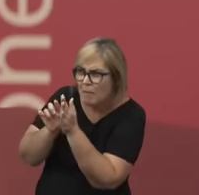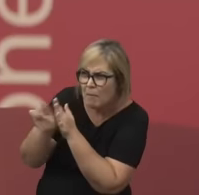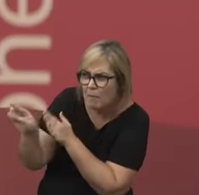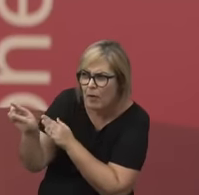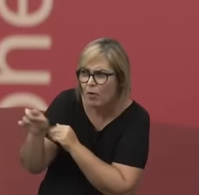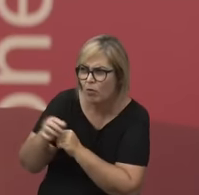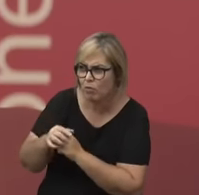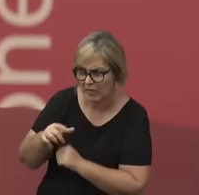navegadoras